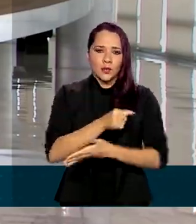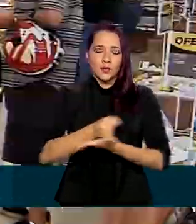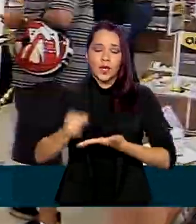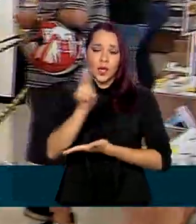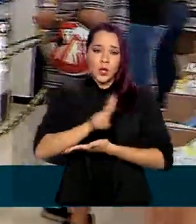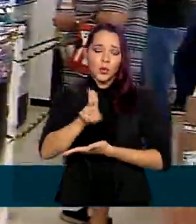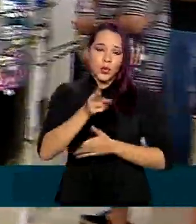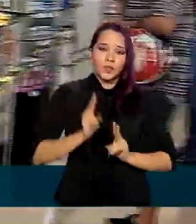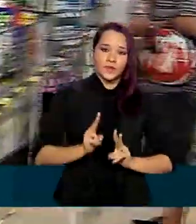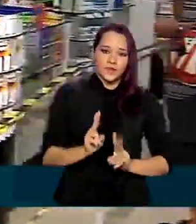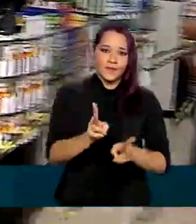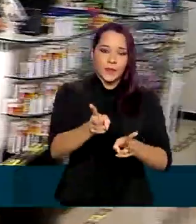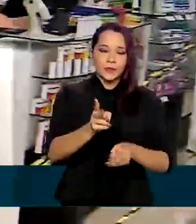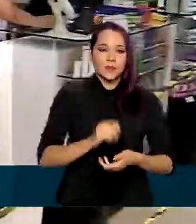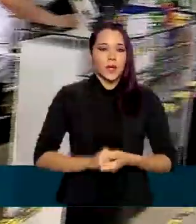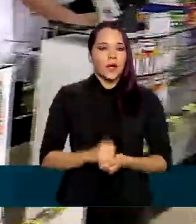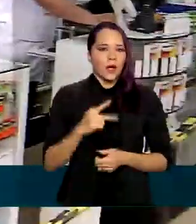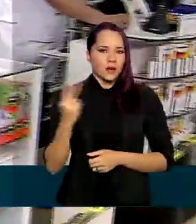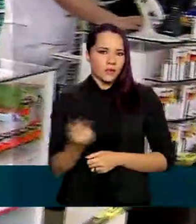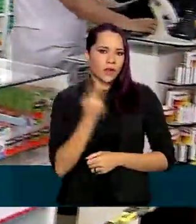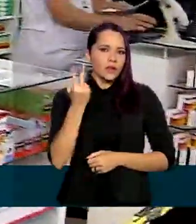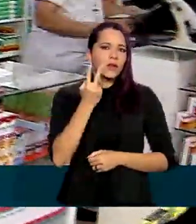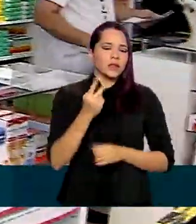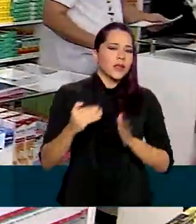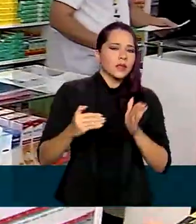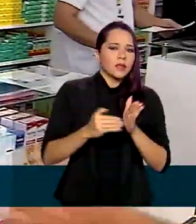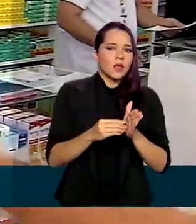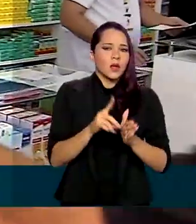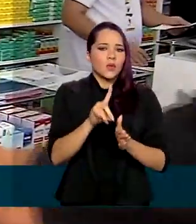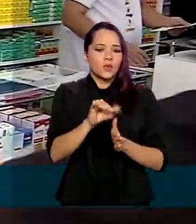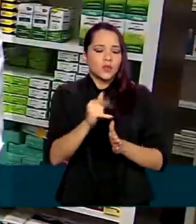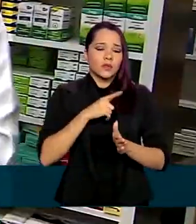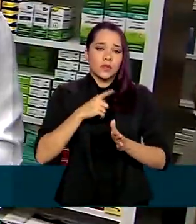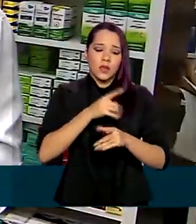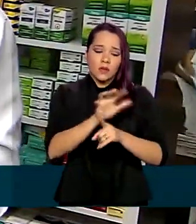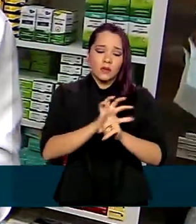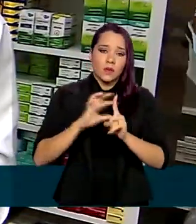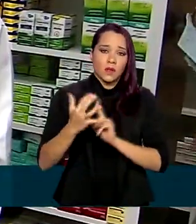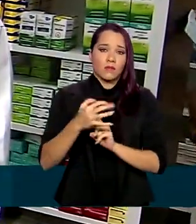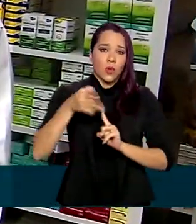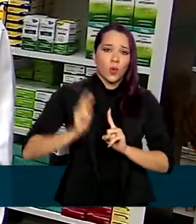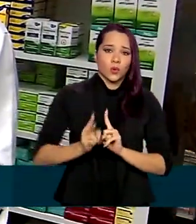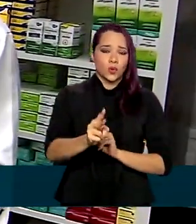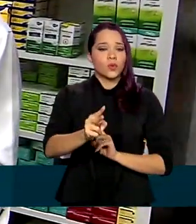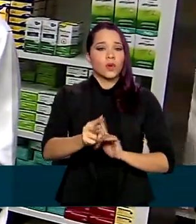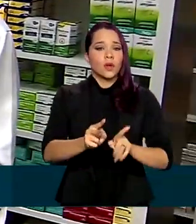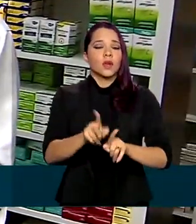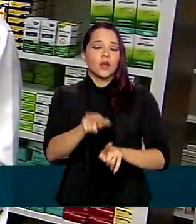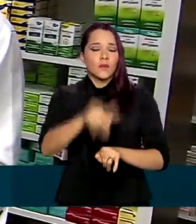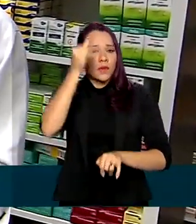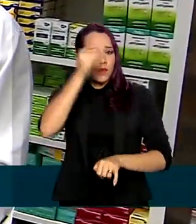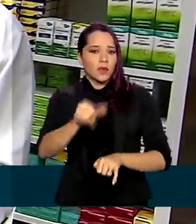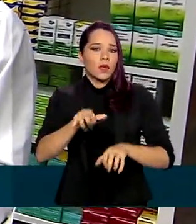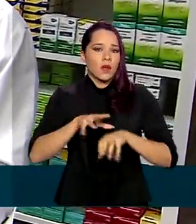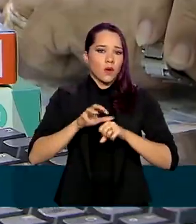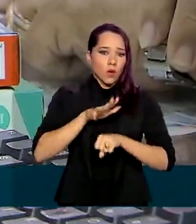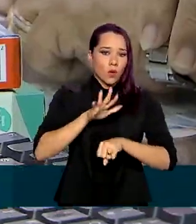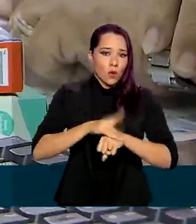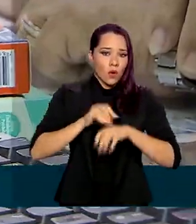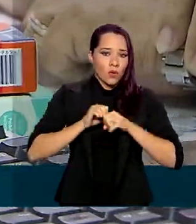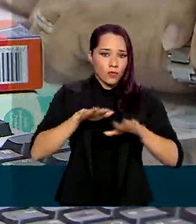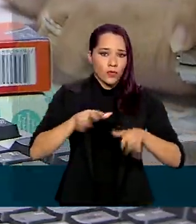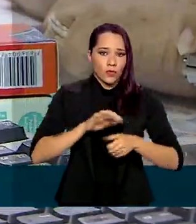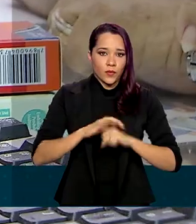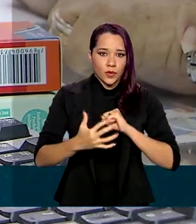contínuo. Elas passam a valer enquanto durarem as medidas de isolamento adotadas para conter a Covid-19. O